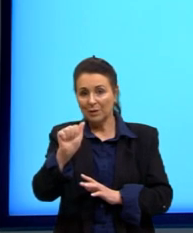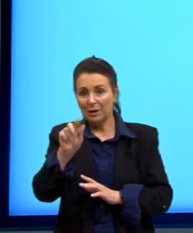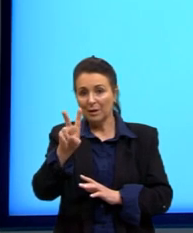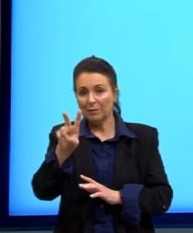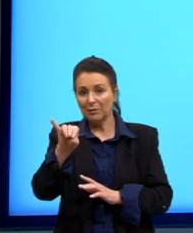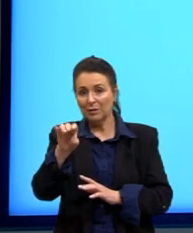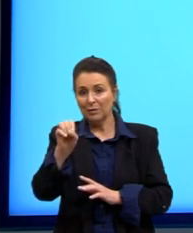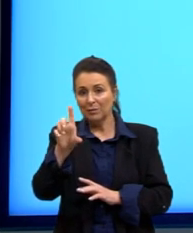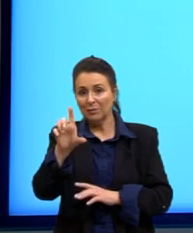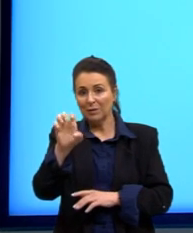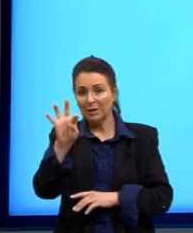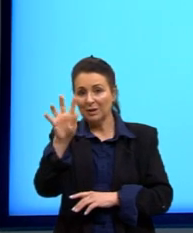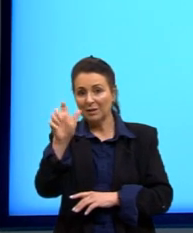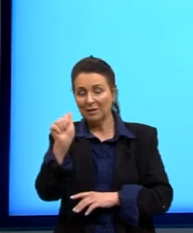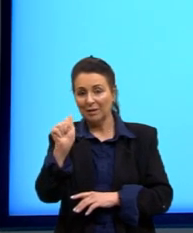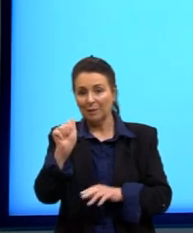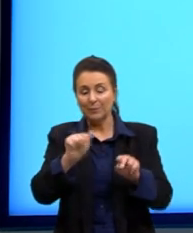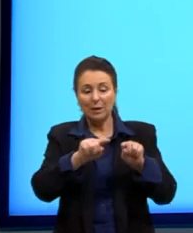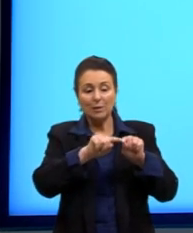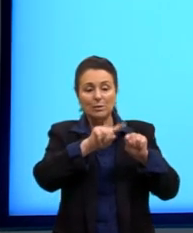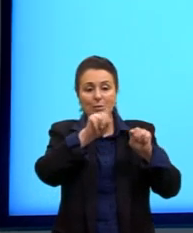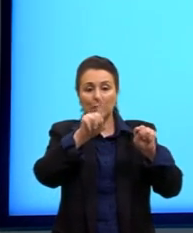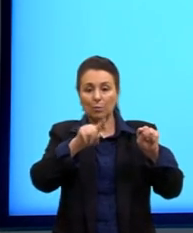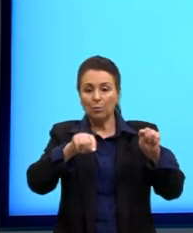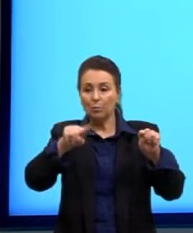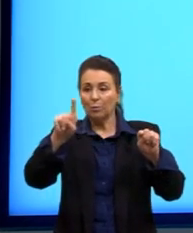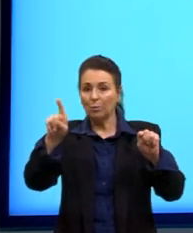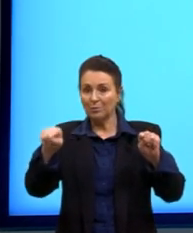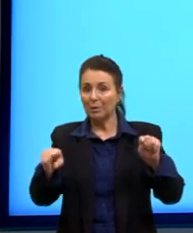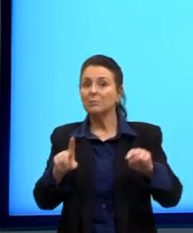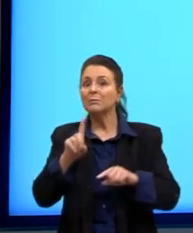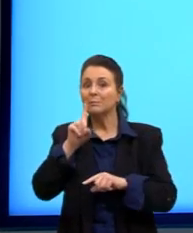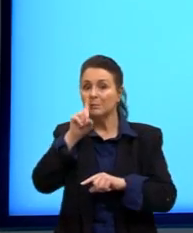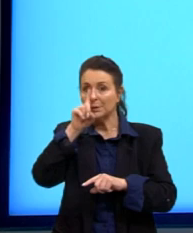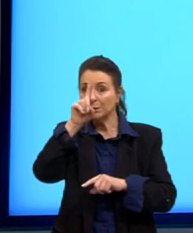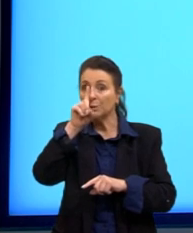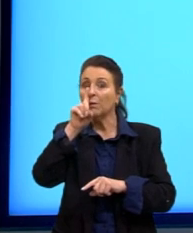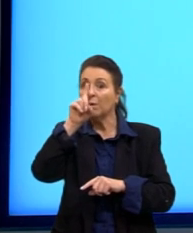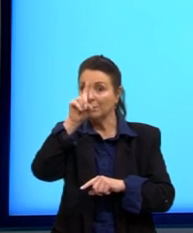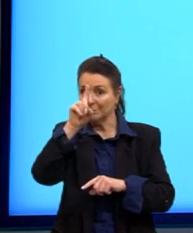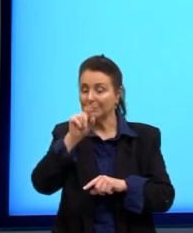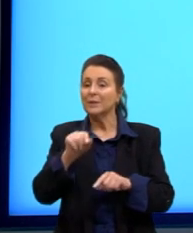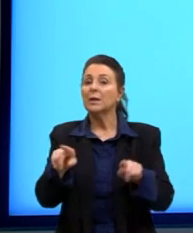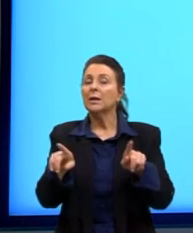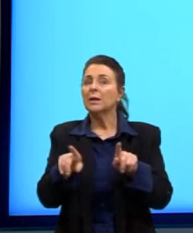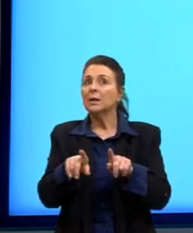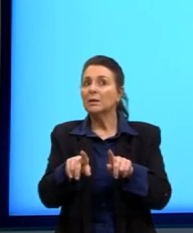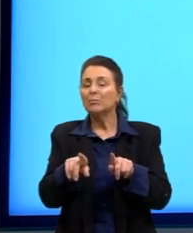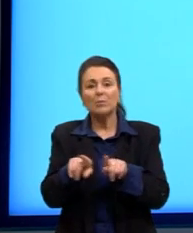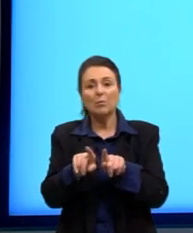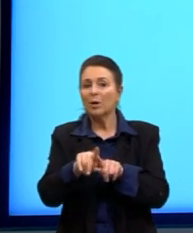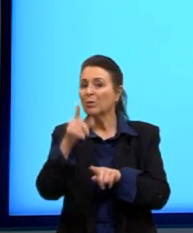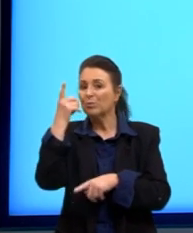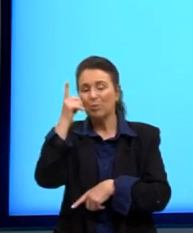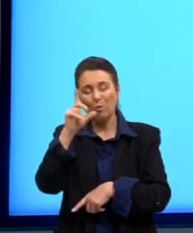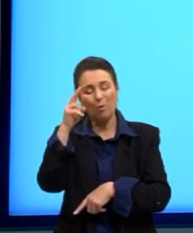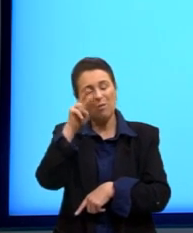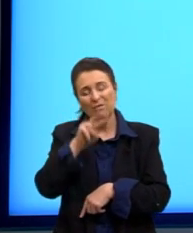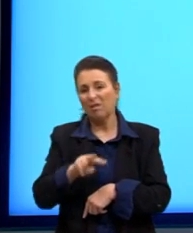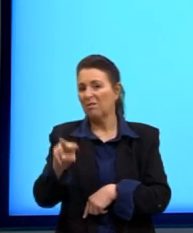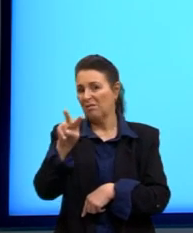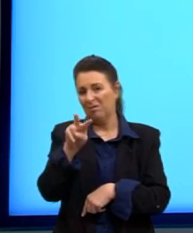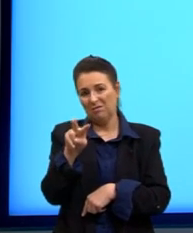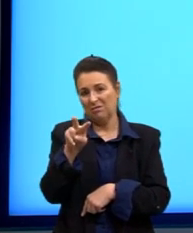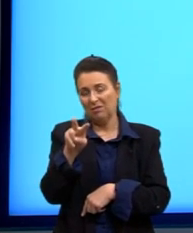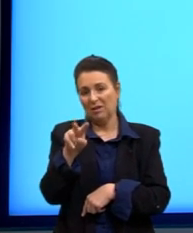Que também são ondas bem mais perigosas, né? Para esse lado aqui. E que também não são visíveis. A gente acaba usando